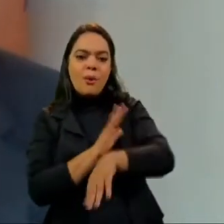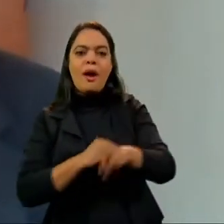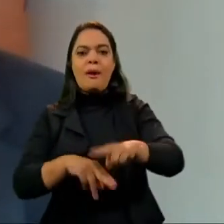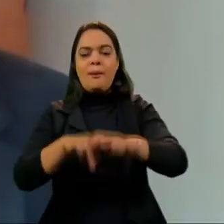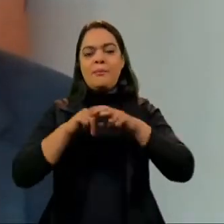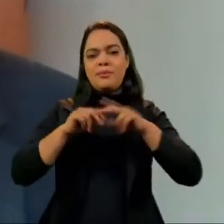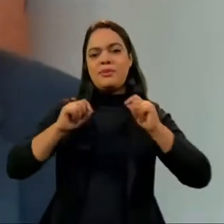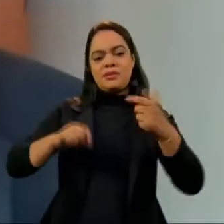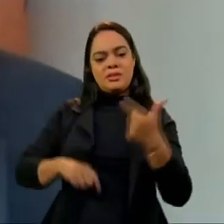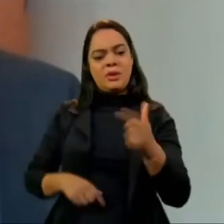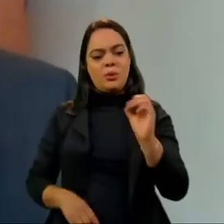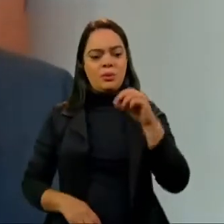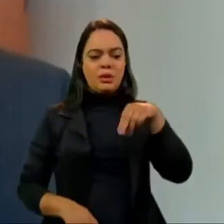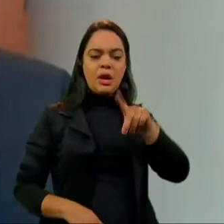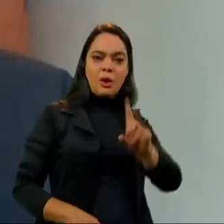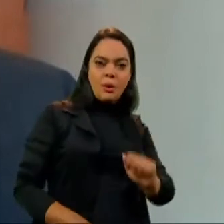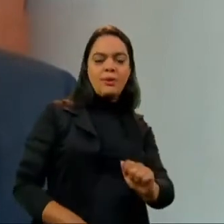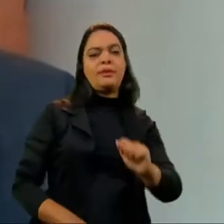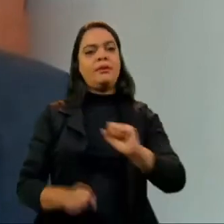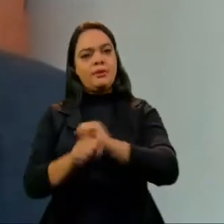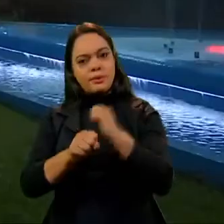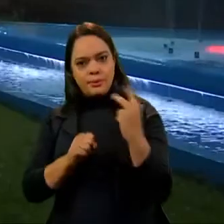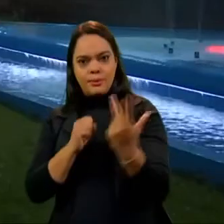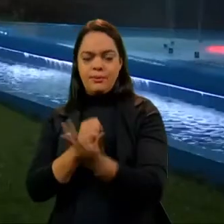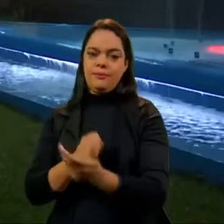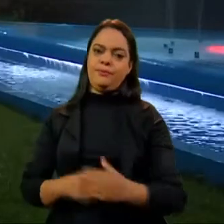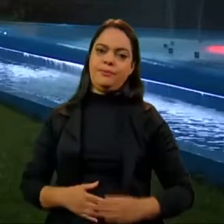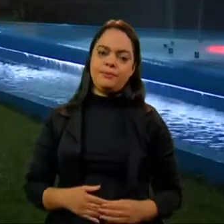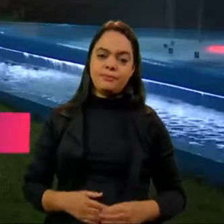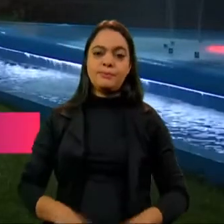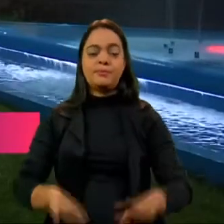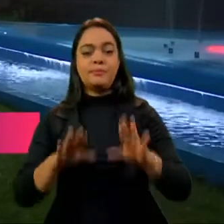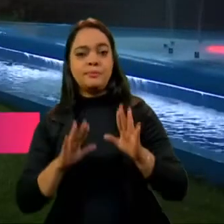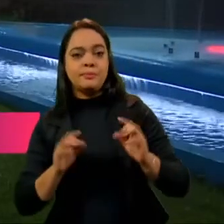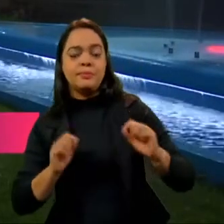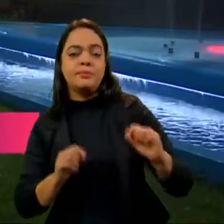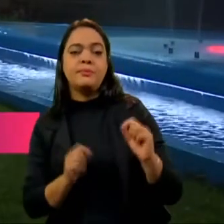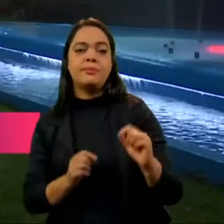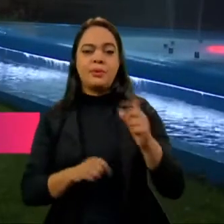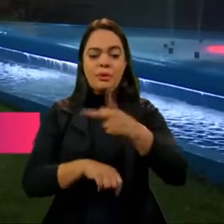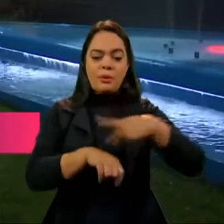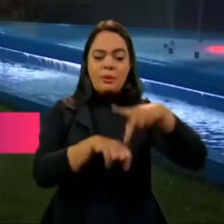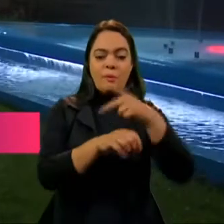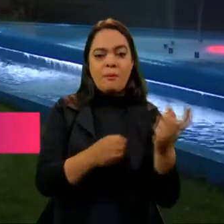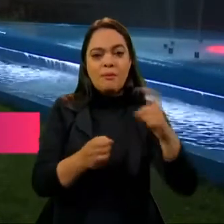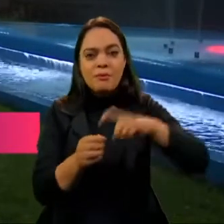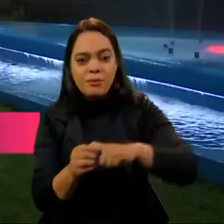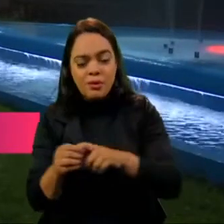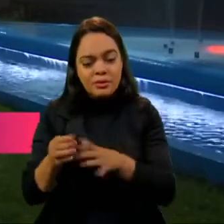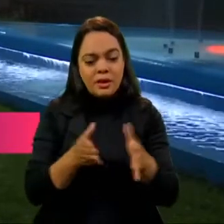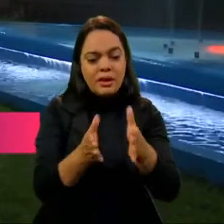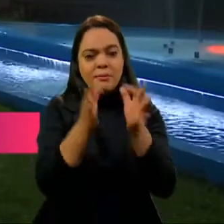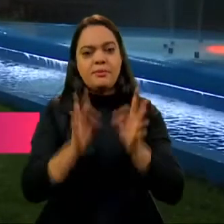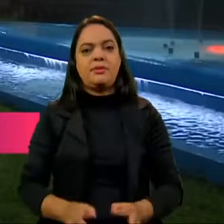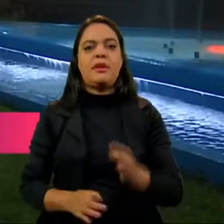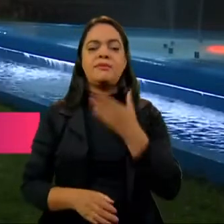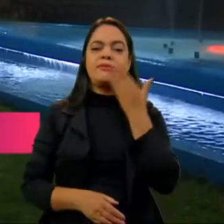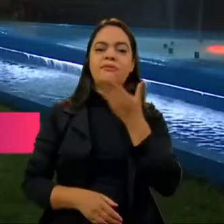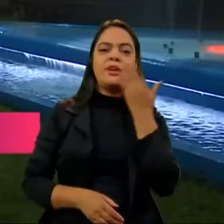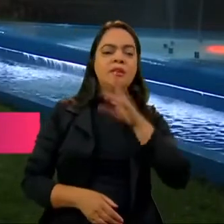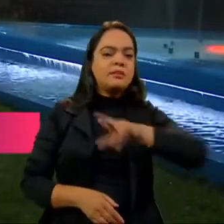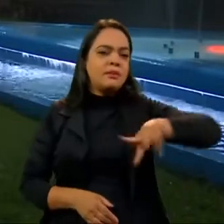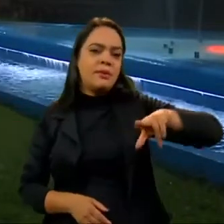segunda onda da Covid-19. Mas recolocar o país nos trilhos não é tarefa fácil. Entre os obstáculos